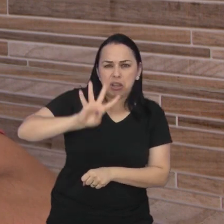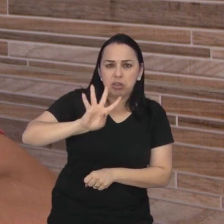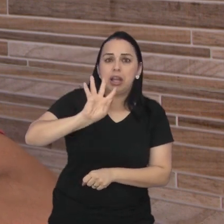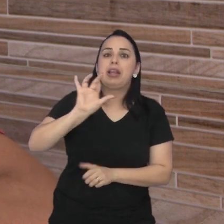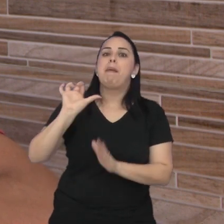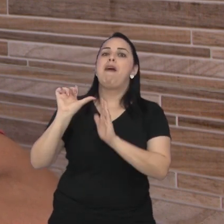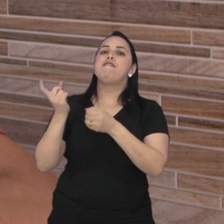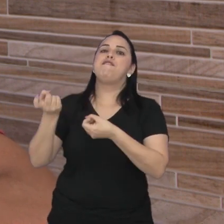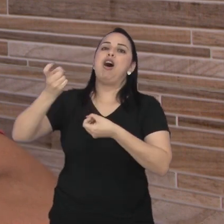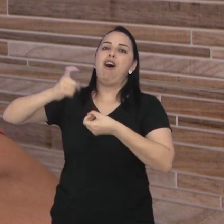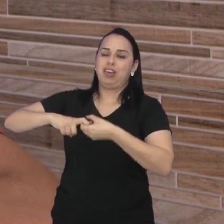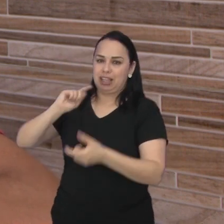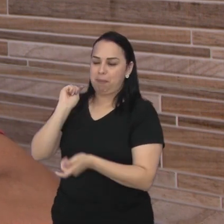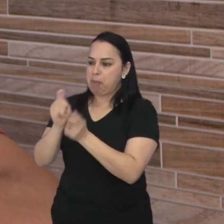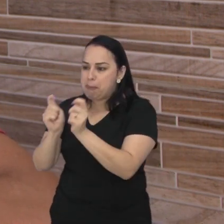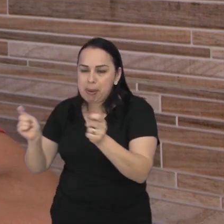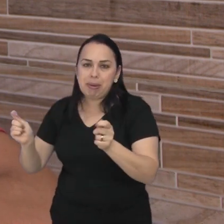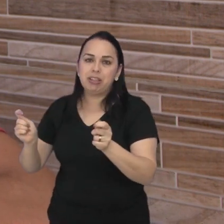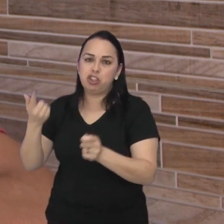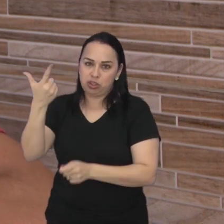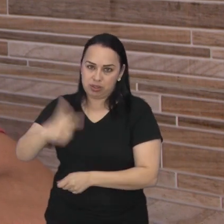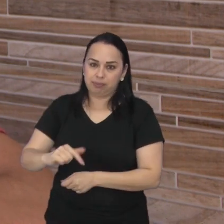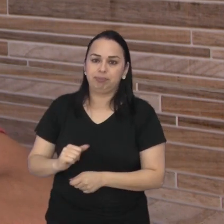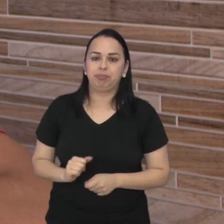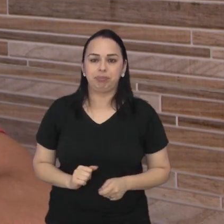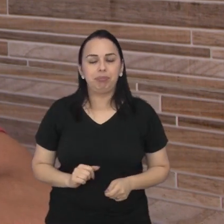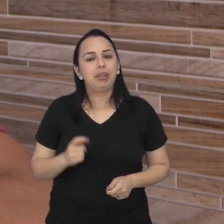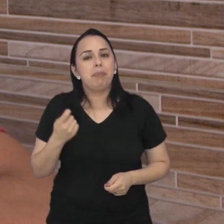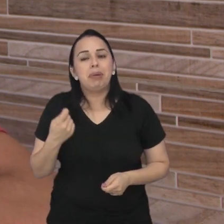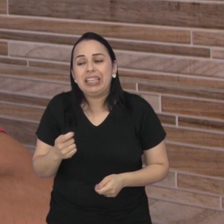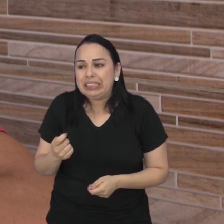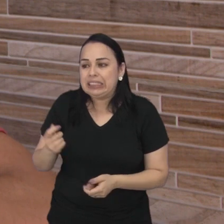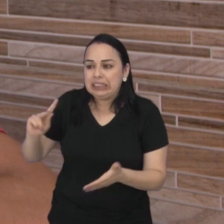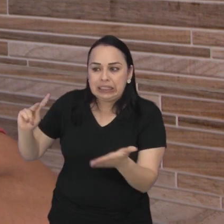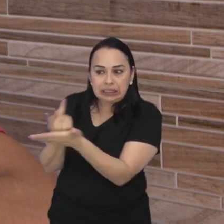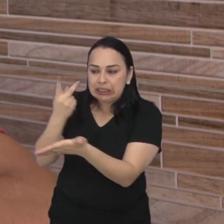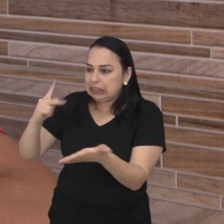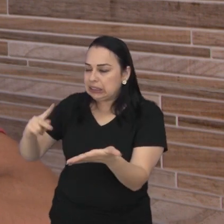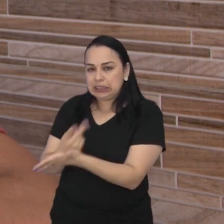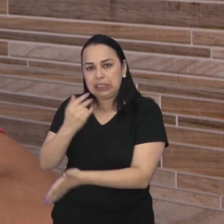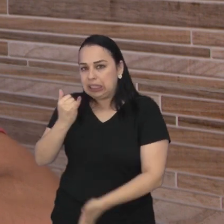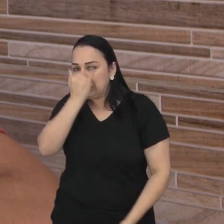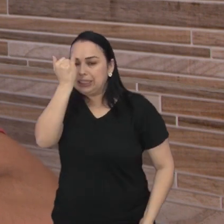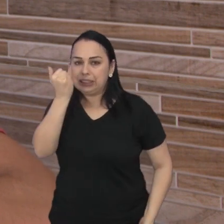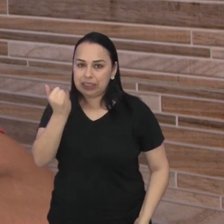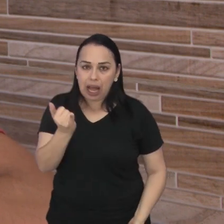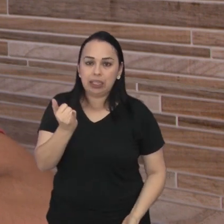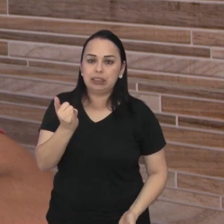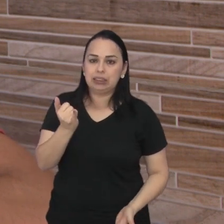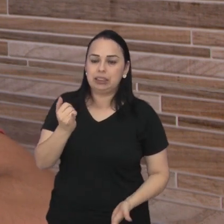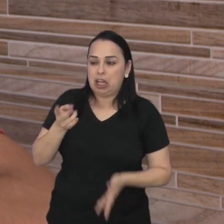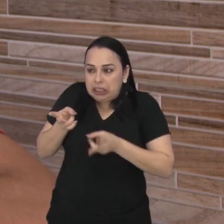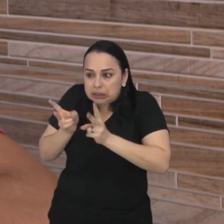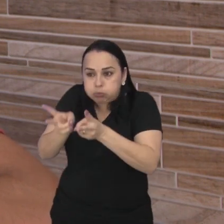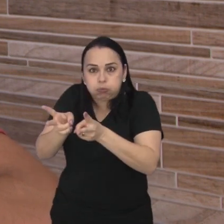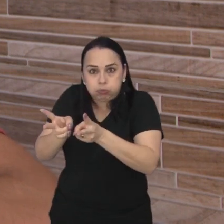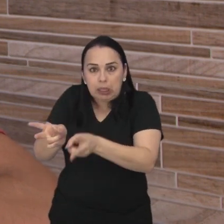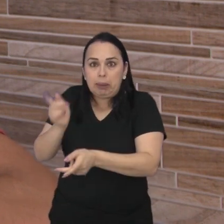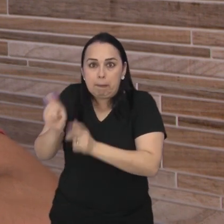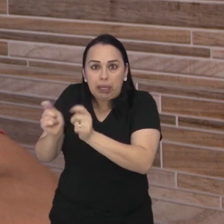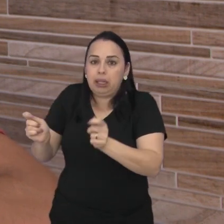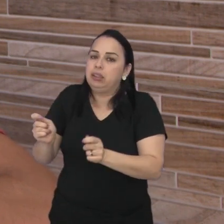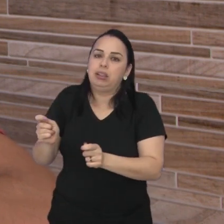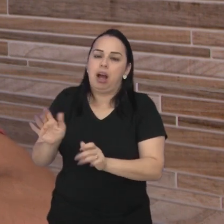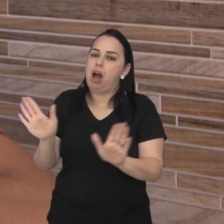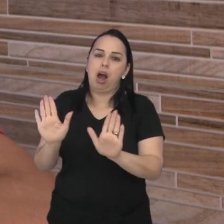4 dias para voltar a apostar de novo porque quando não começa dar certo não é certo continuar